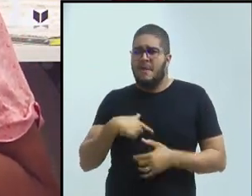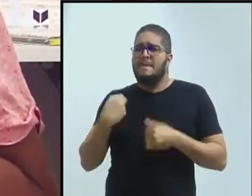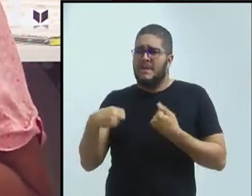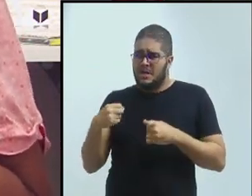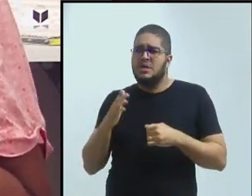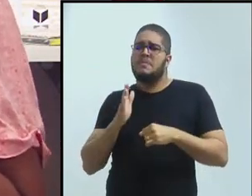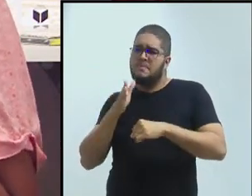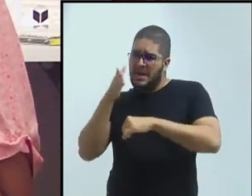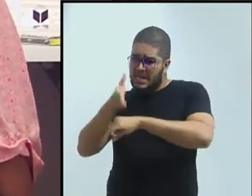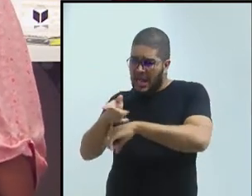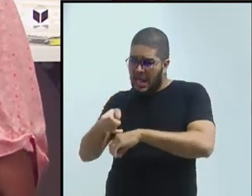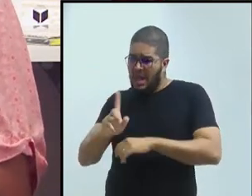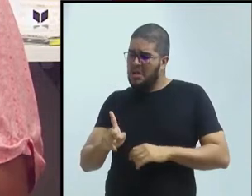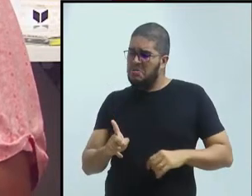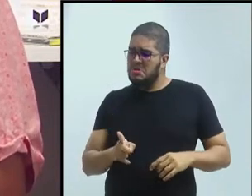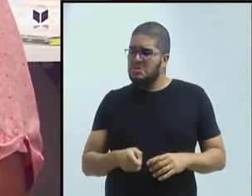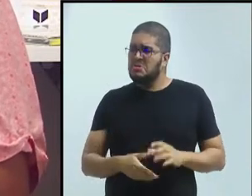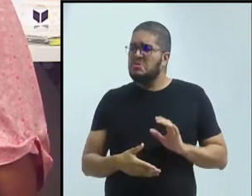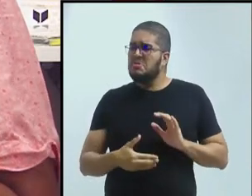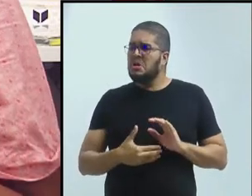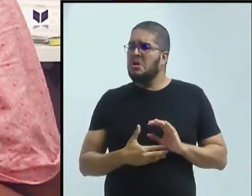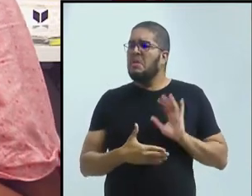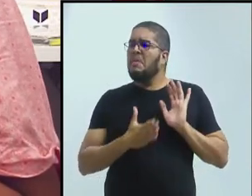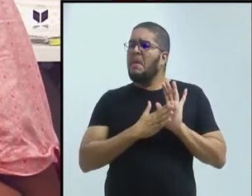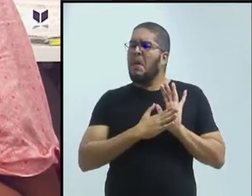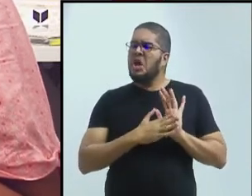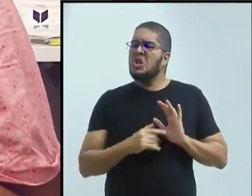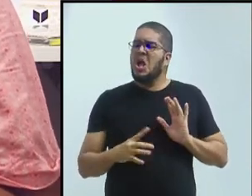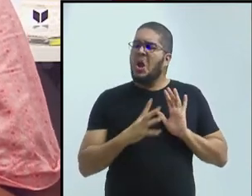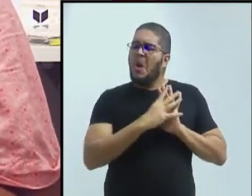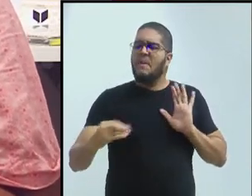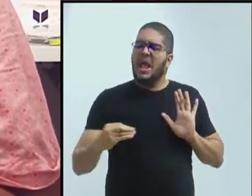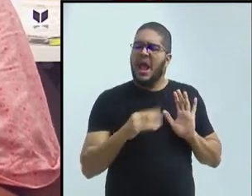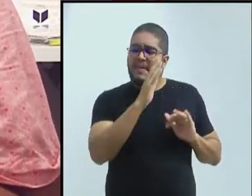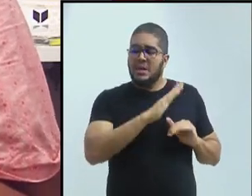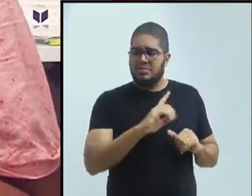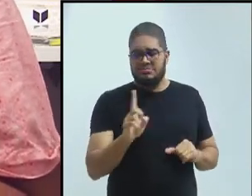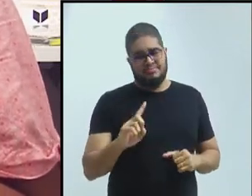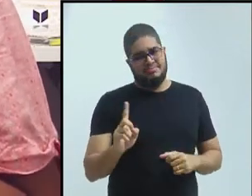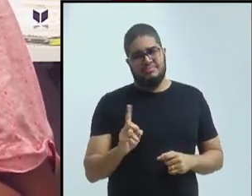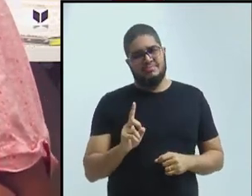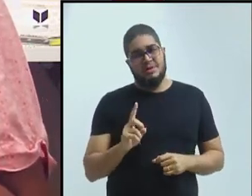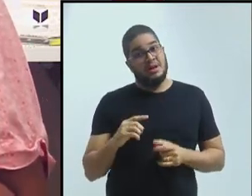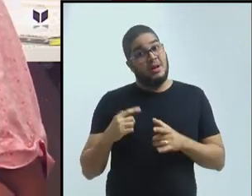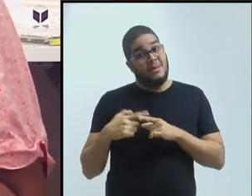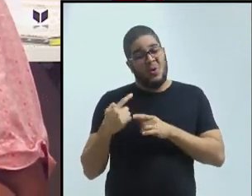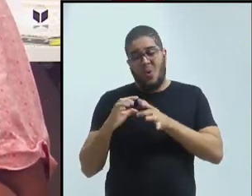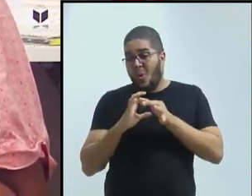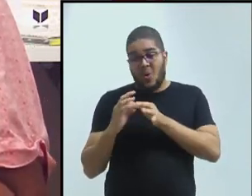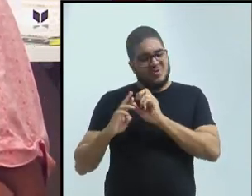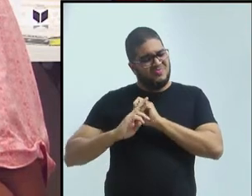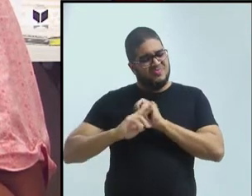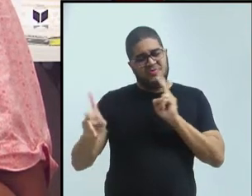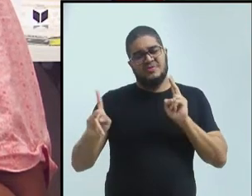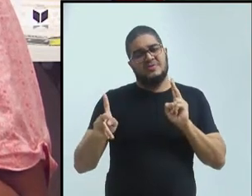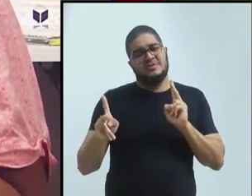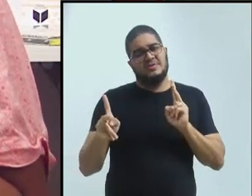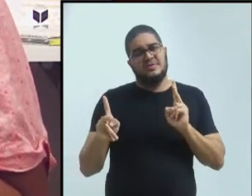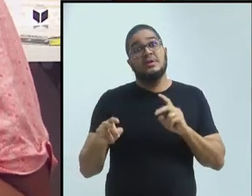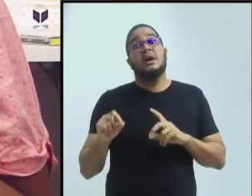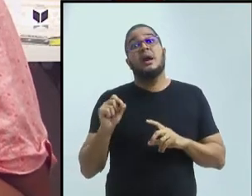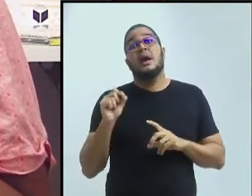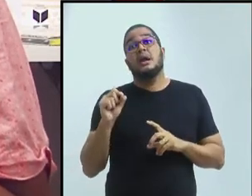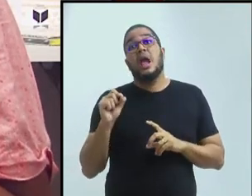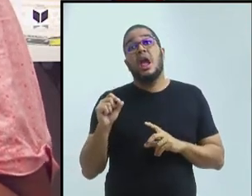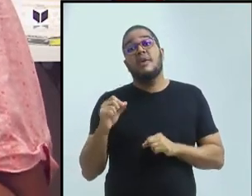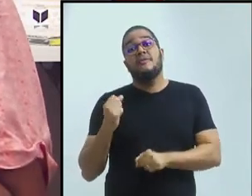propor que eles importem o modelo brasileiro, porque o contexto é completamente diferente e porque quem vai ter que